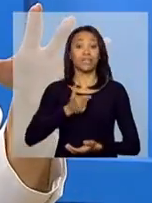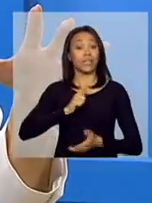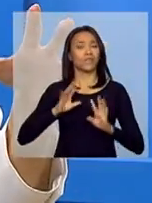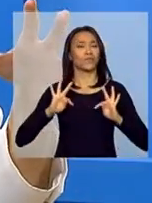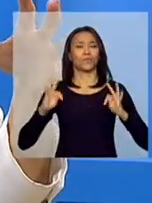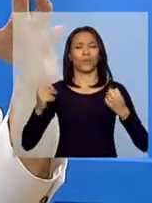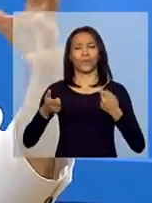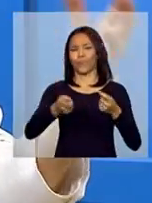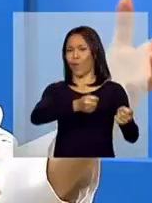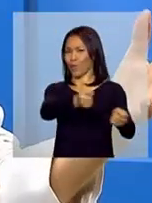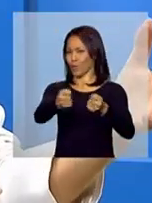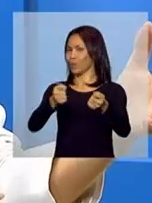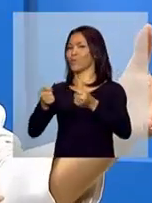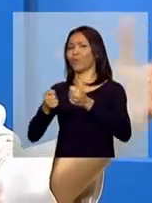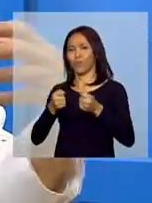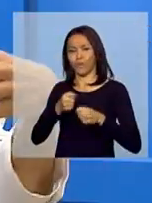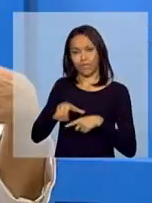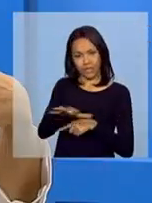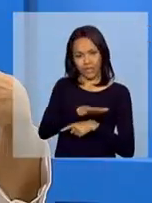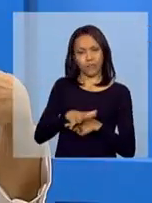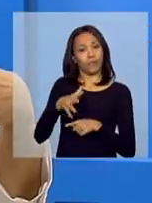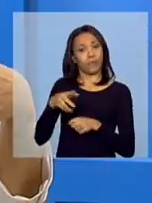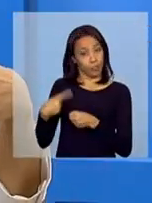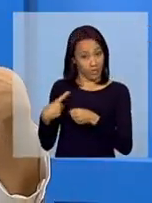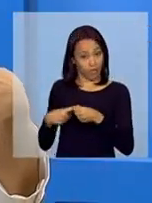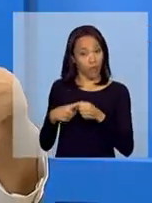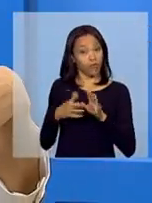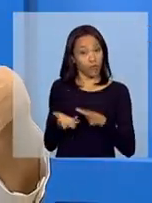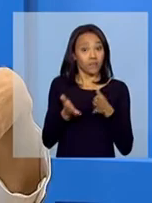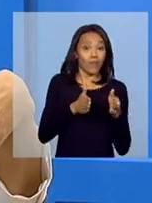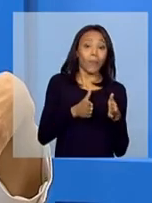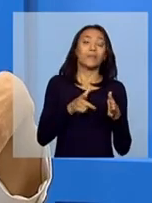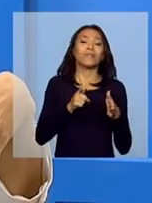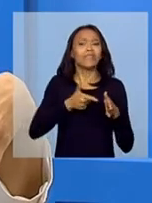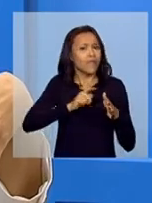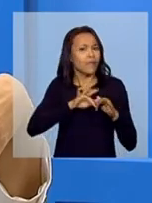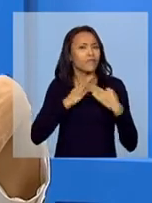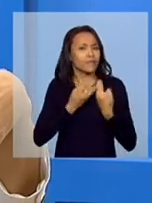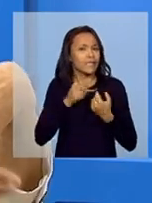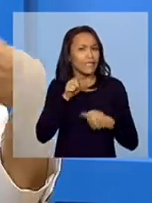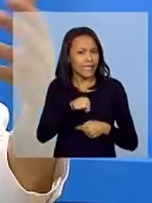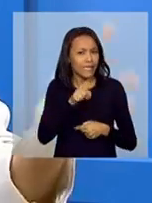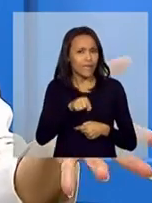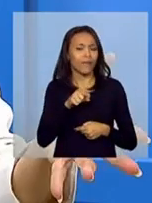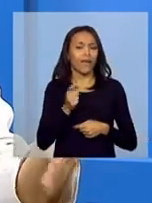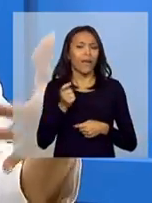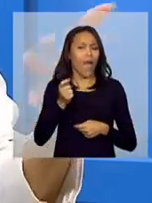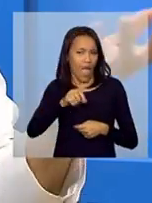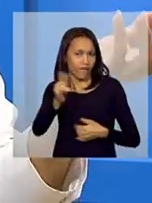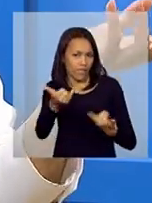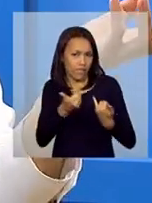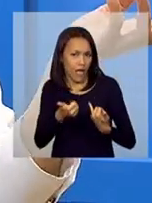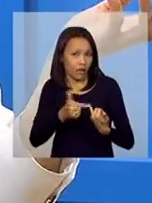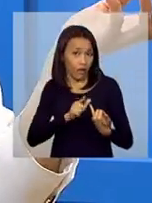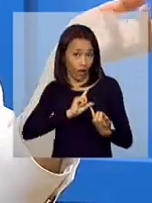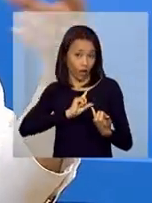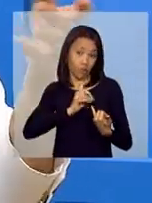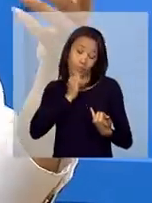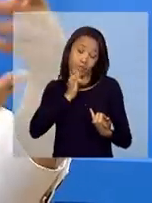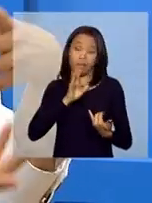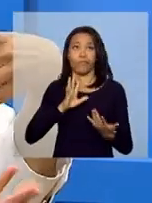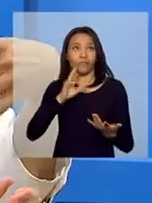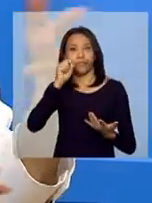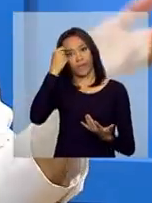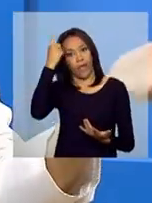do lado municipal. Agora, existe também, a família, ela é comunicada, ela é avisada. Vamos supor, sei lá, de